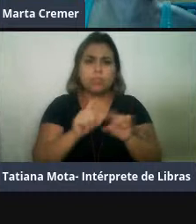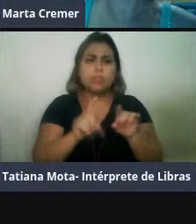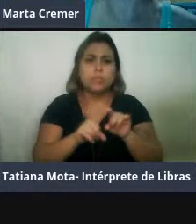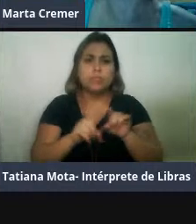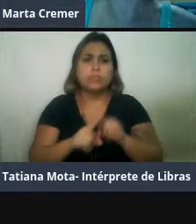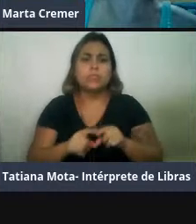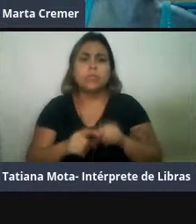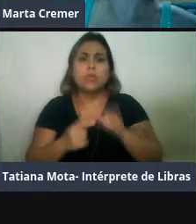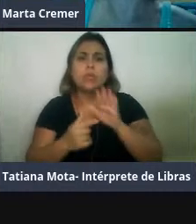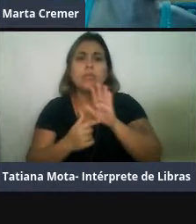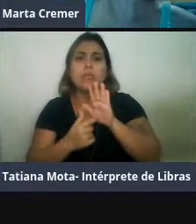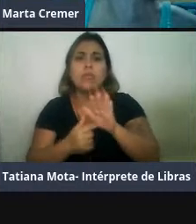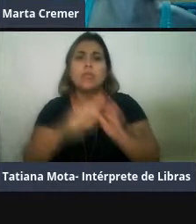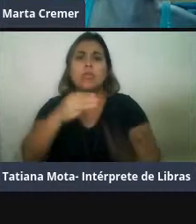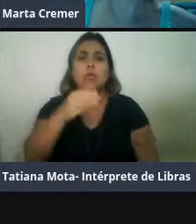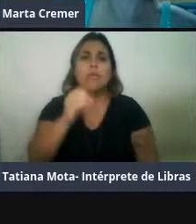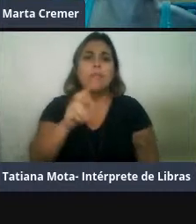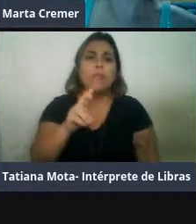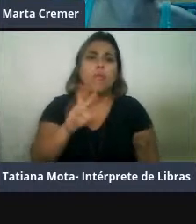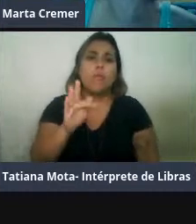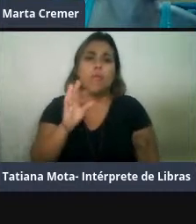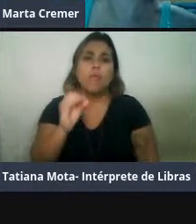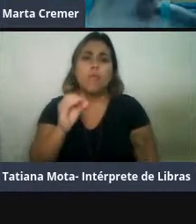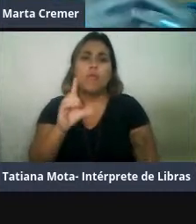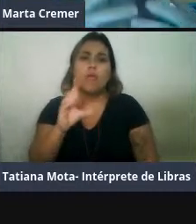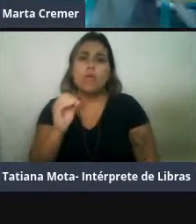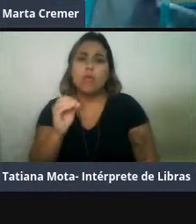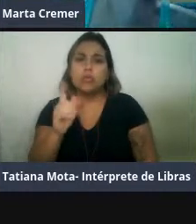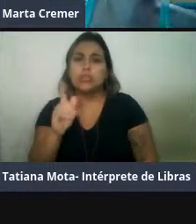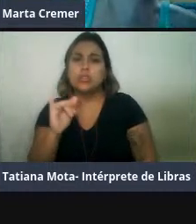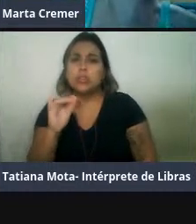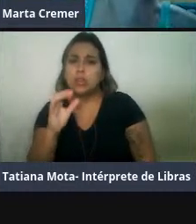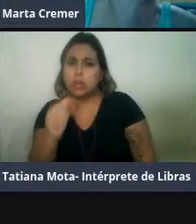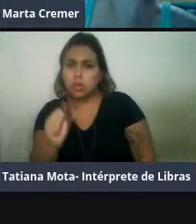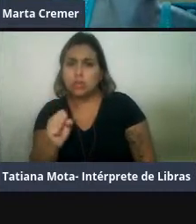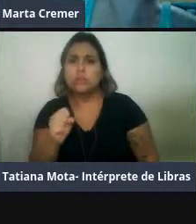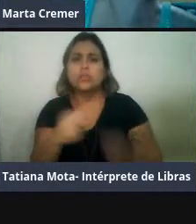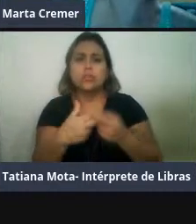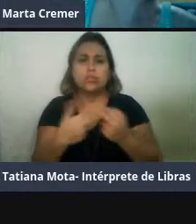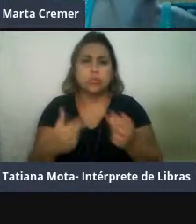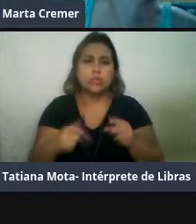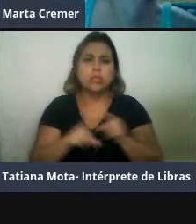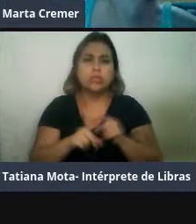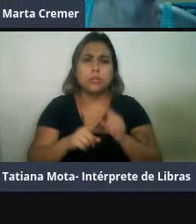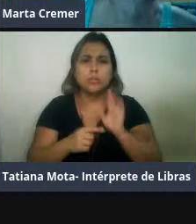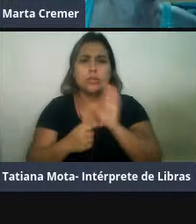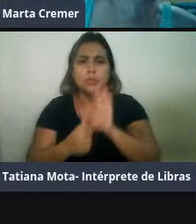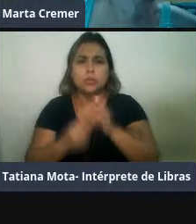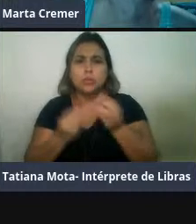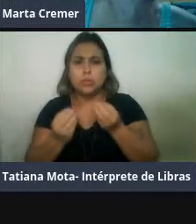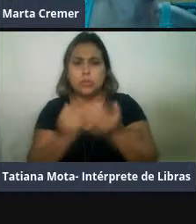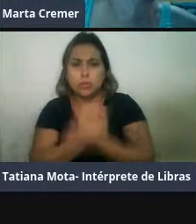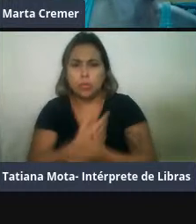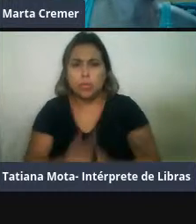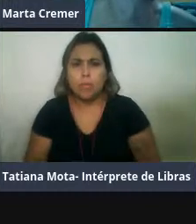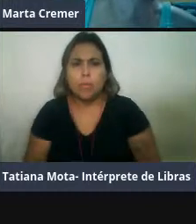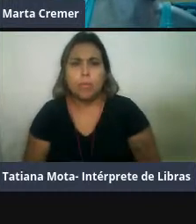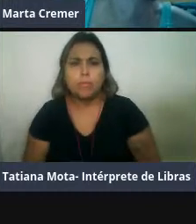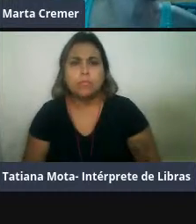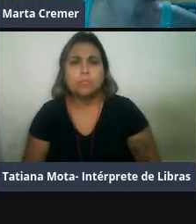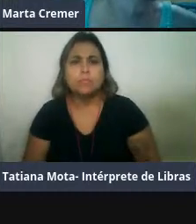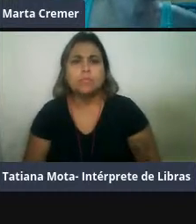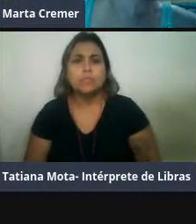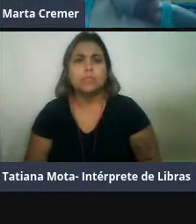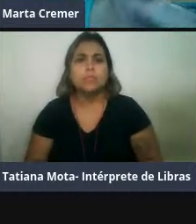morfológicas, isso é natural, é esperado, né, o fenótipo responde, né, às questões mais locais de habitat,